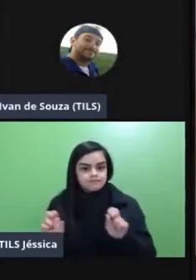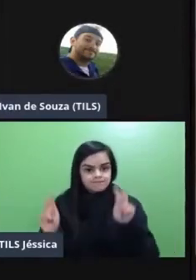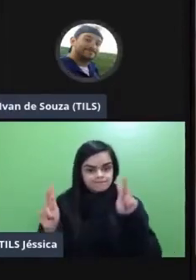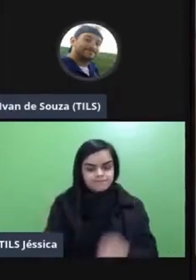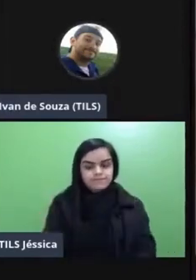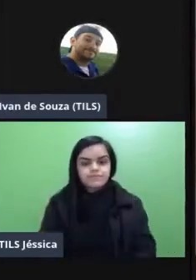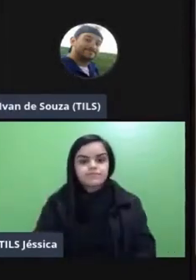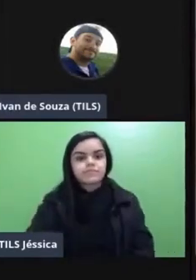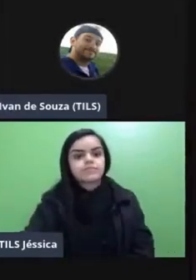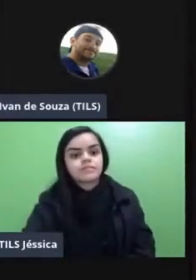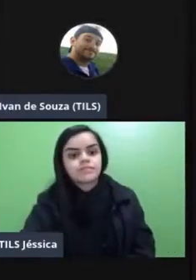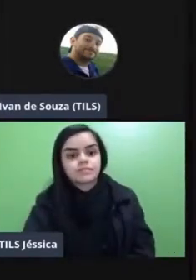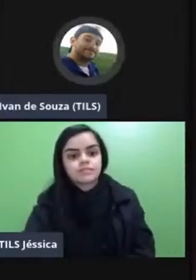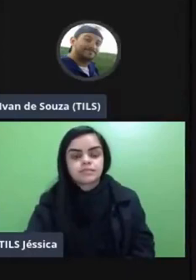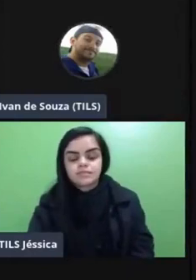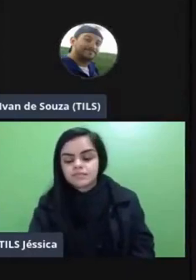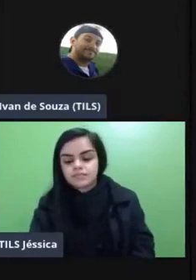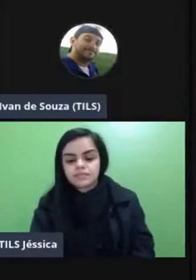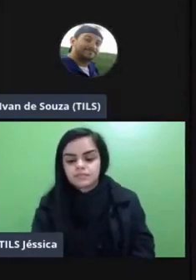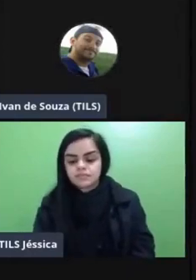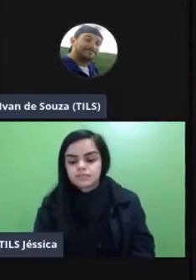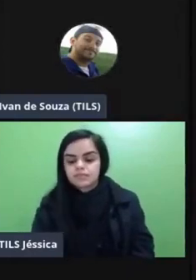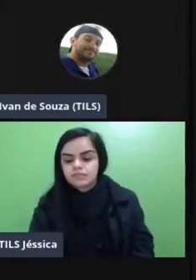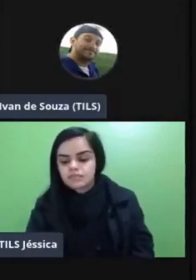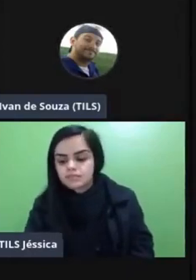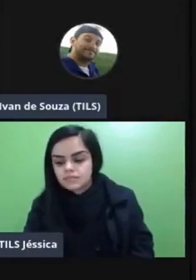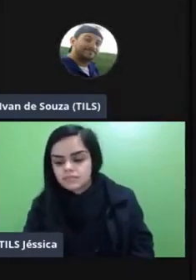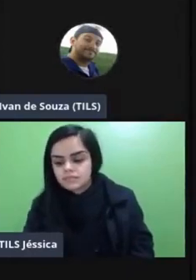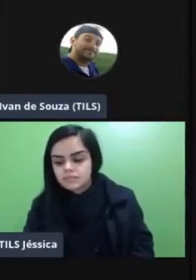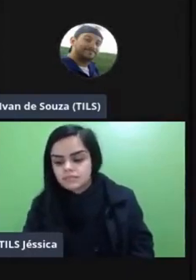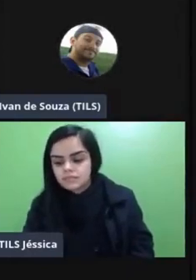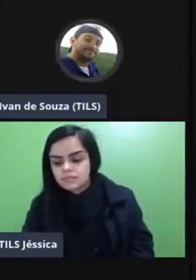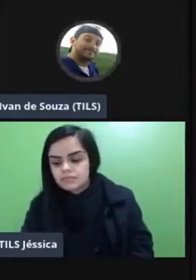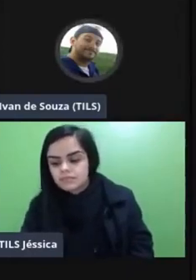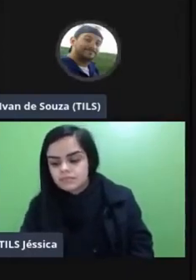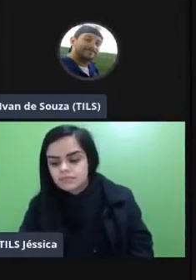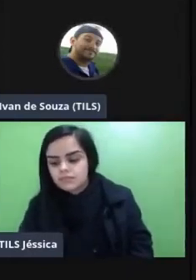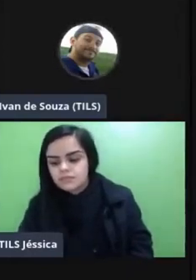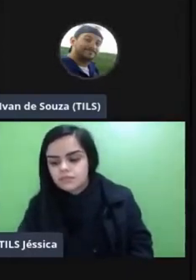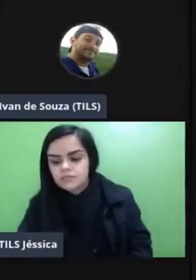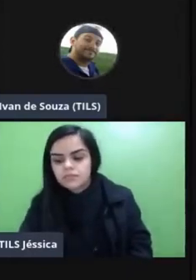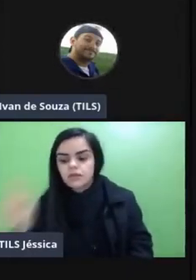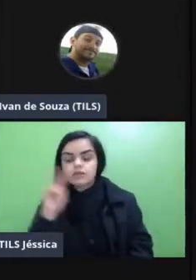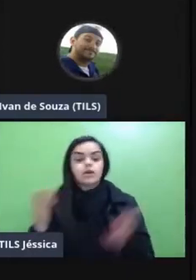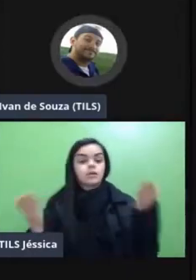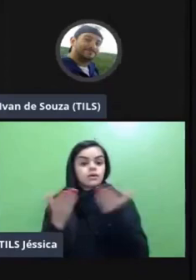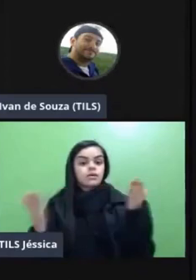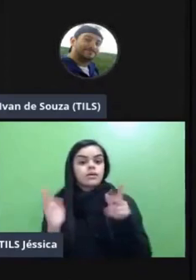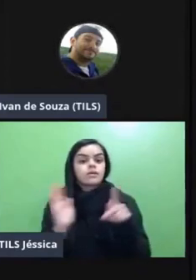Giovana e falando em ensino híbrido né a gente viu agora aqui a explanação da